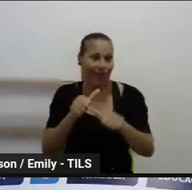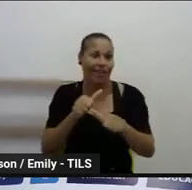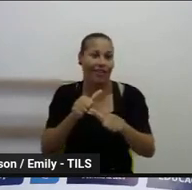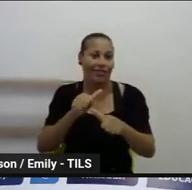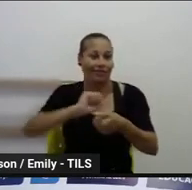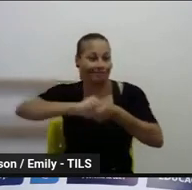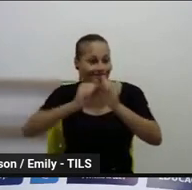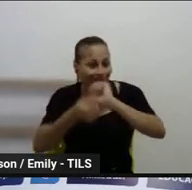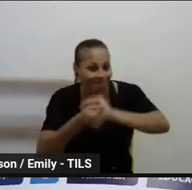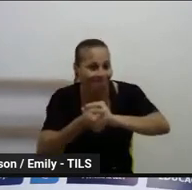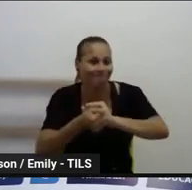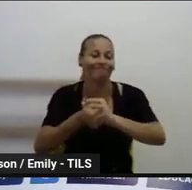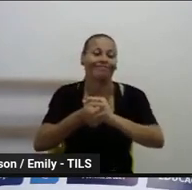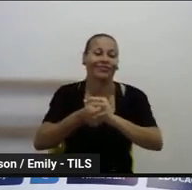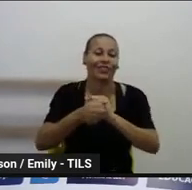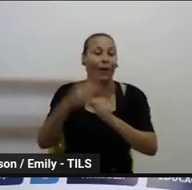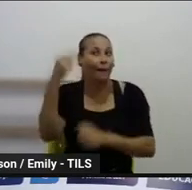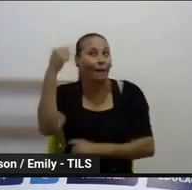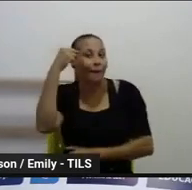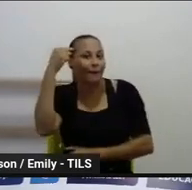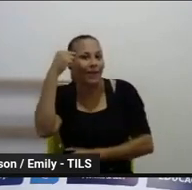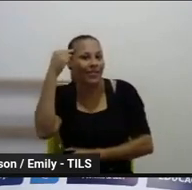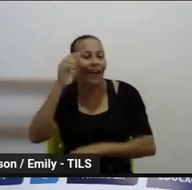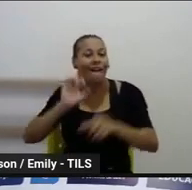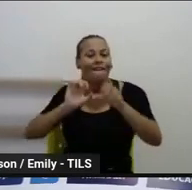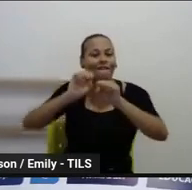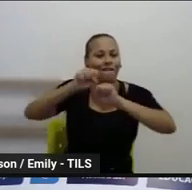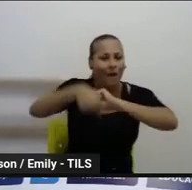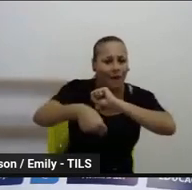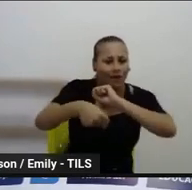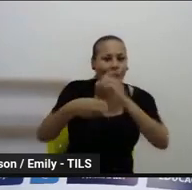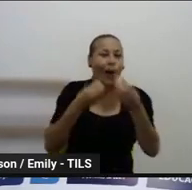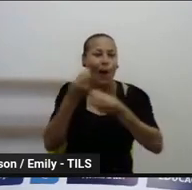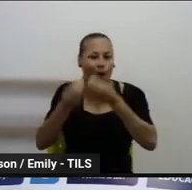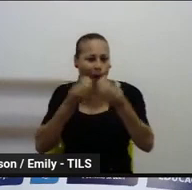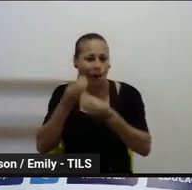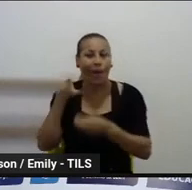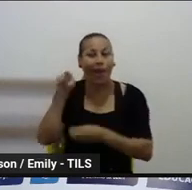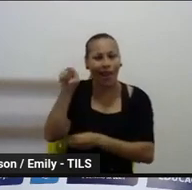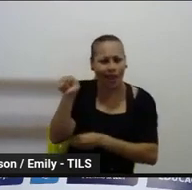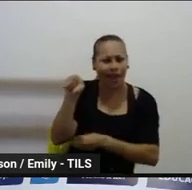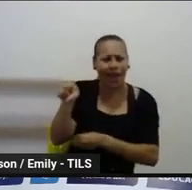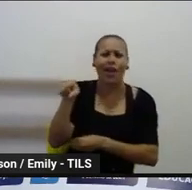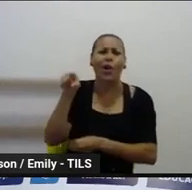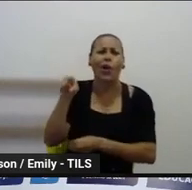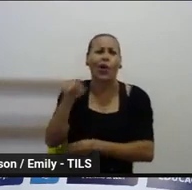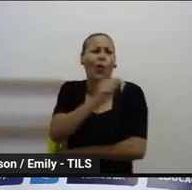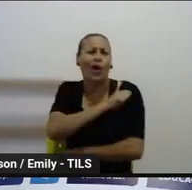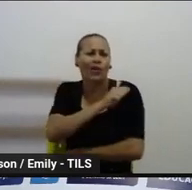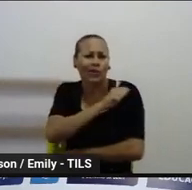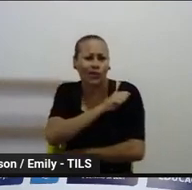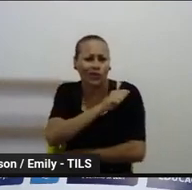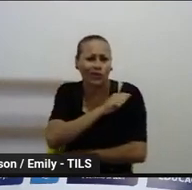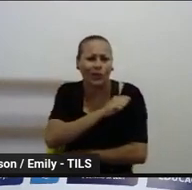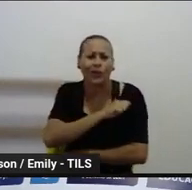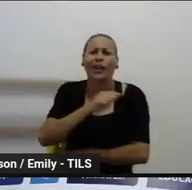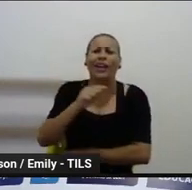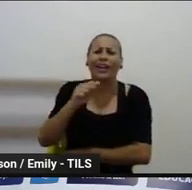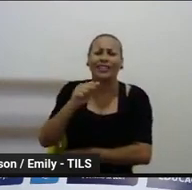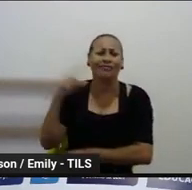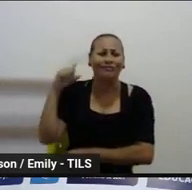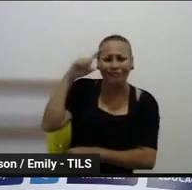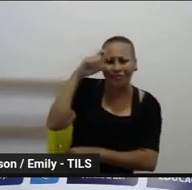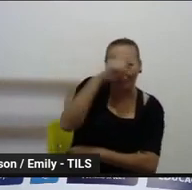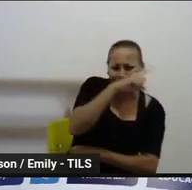vai pensar a formação a partir da dificuldade dos estudantes, né? O que a gente vai perceber de maior